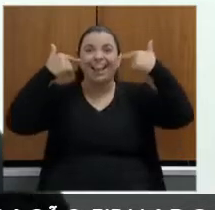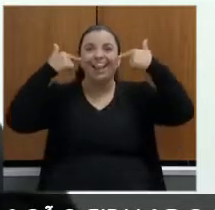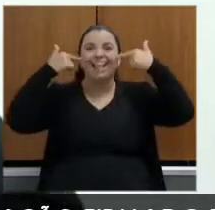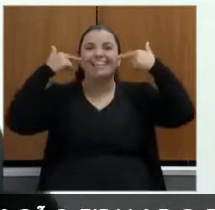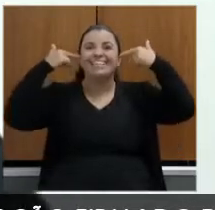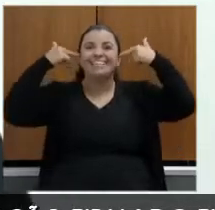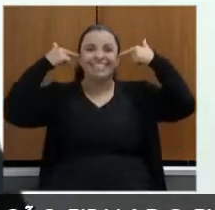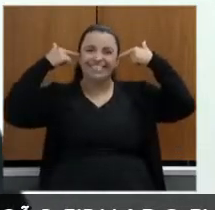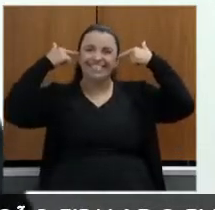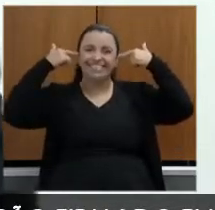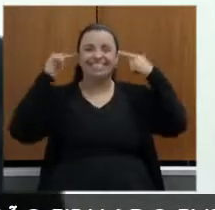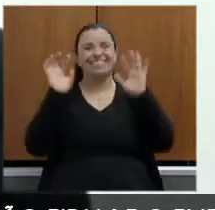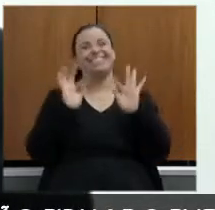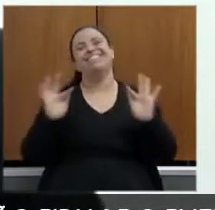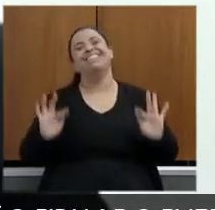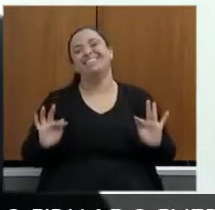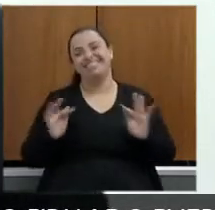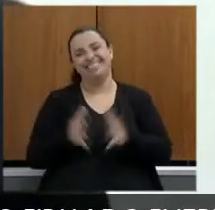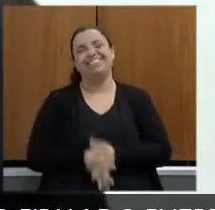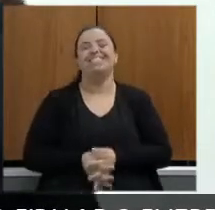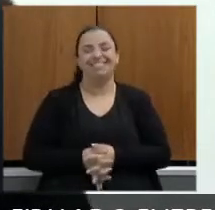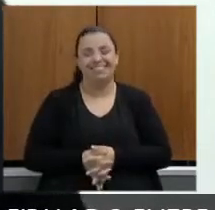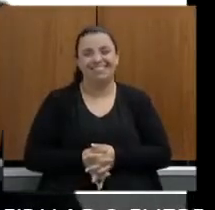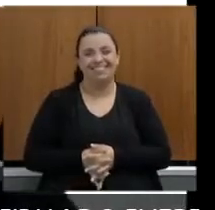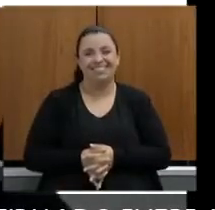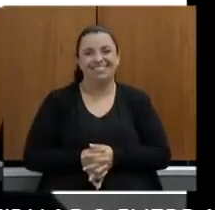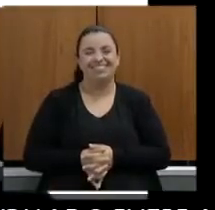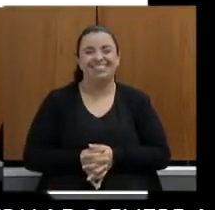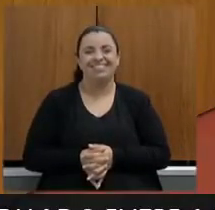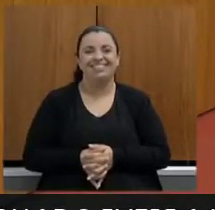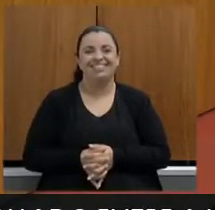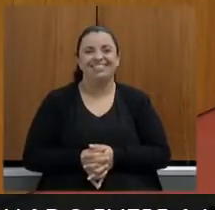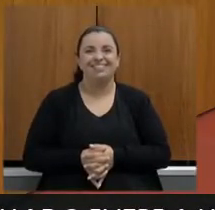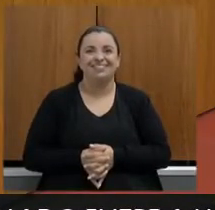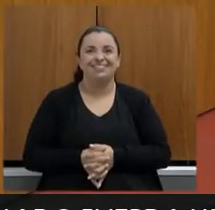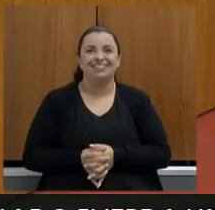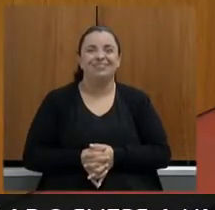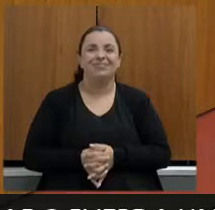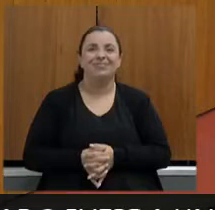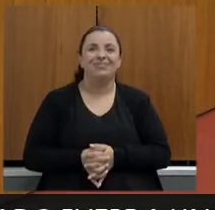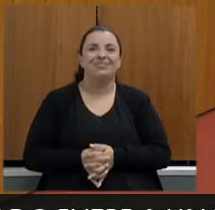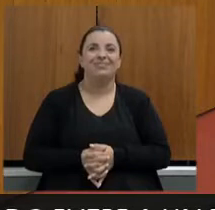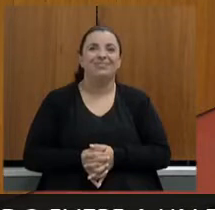orelha muito bem agora vamos de lá pra cá